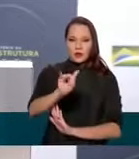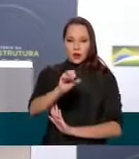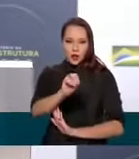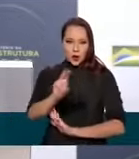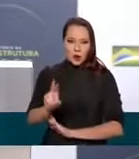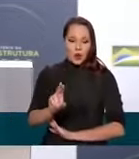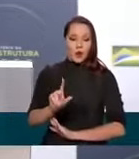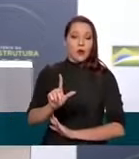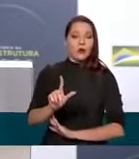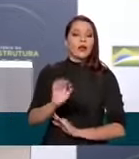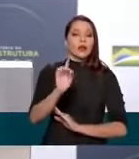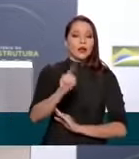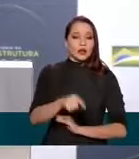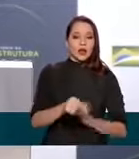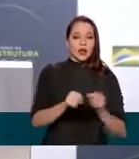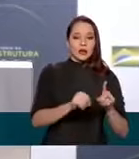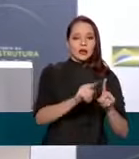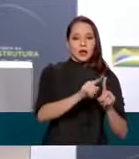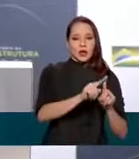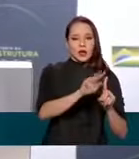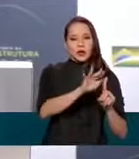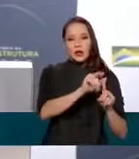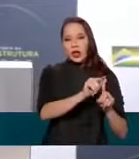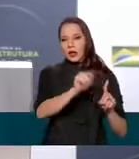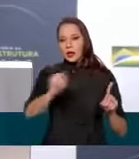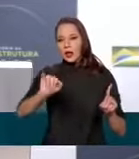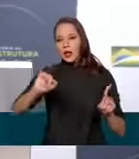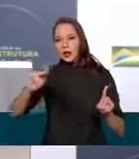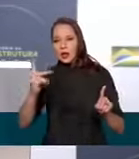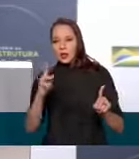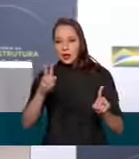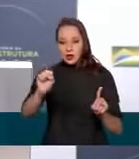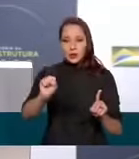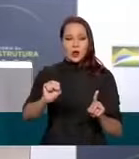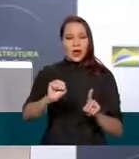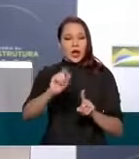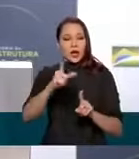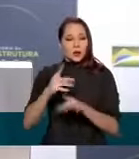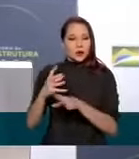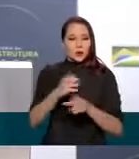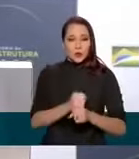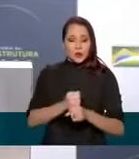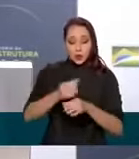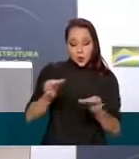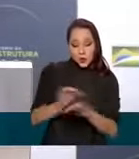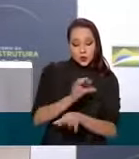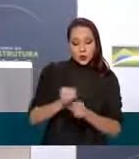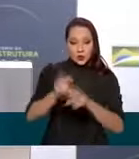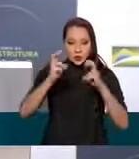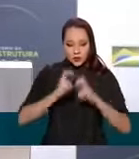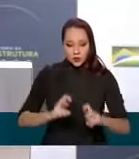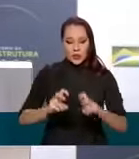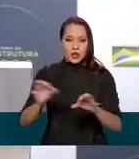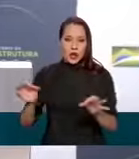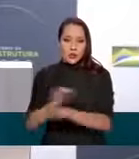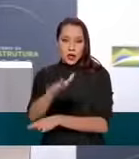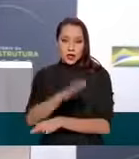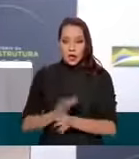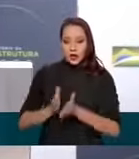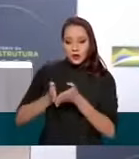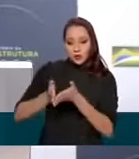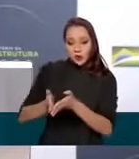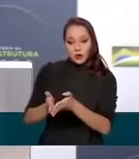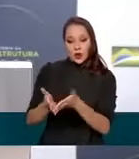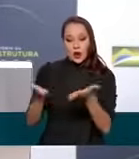que é o segmento de Cacheteia, isso aí vai representar o Itubi de investimento em conclusão de ferrovia e terminal portuário. E estamos